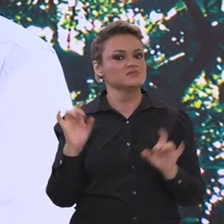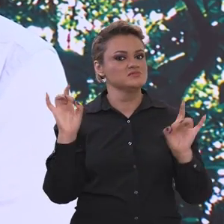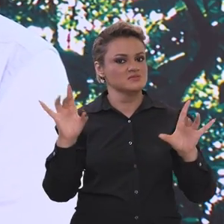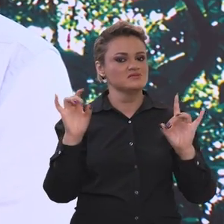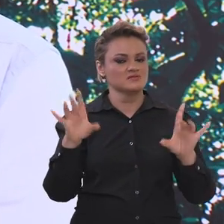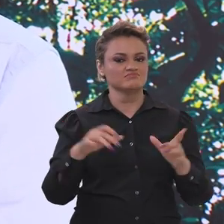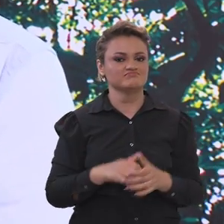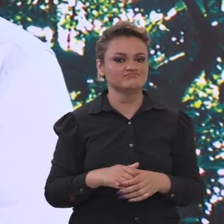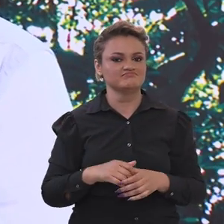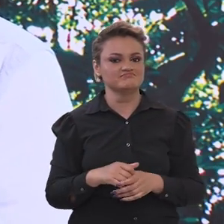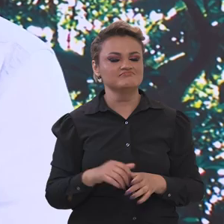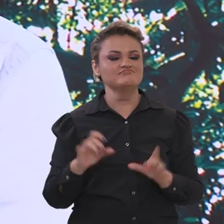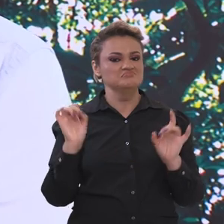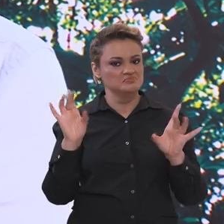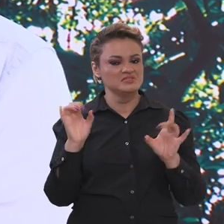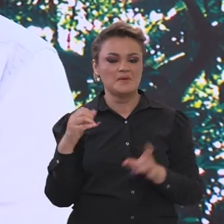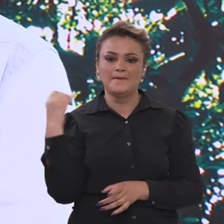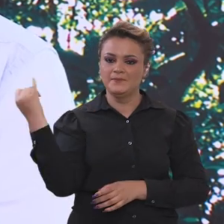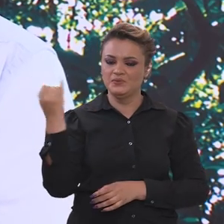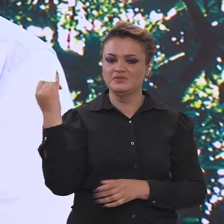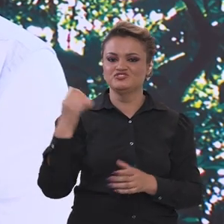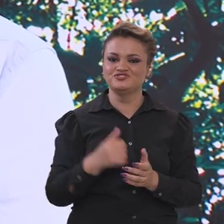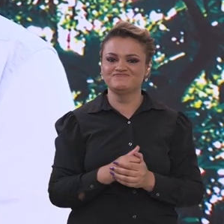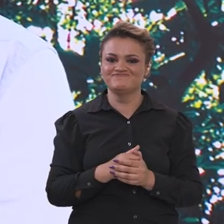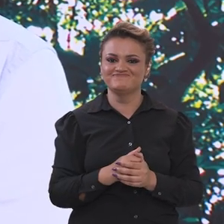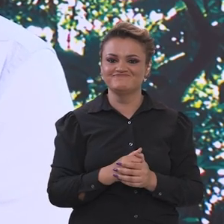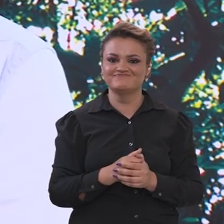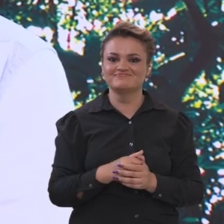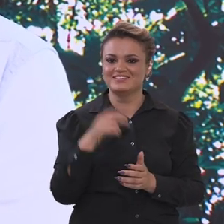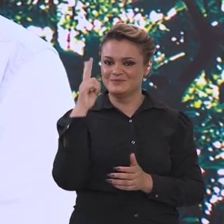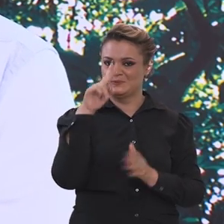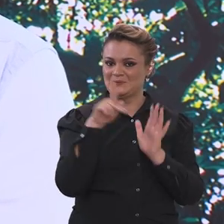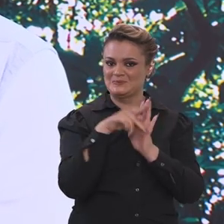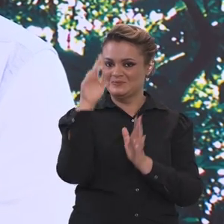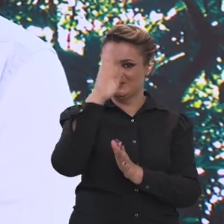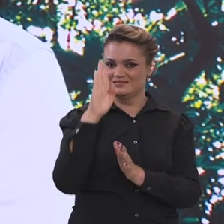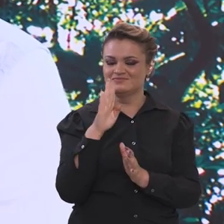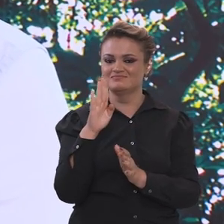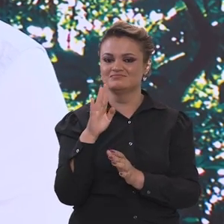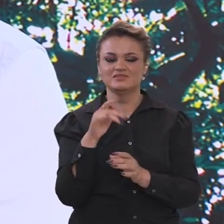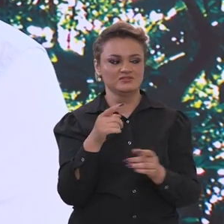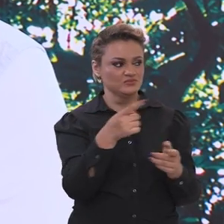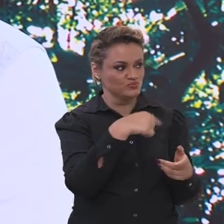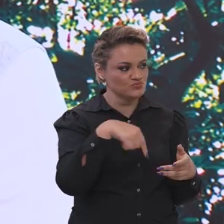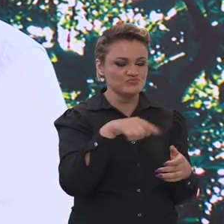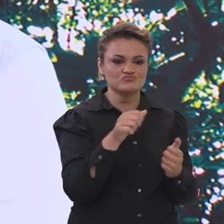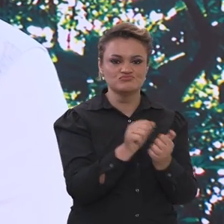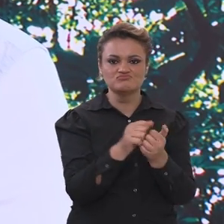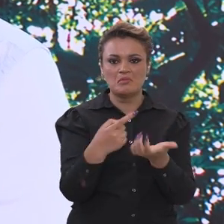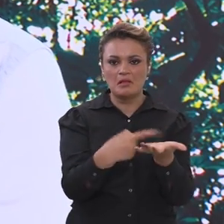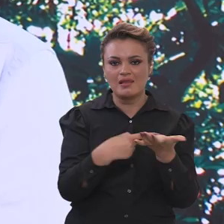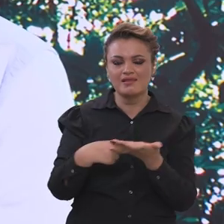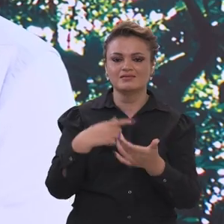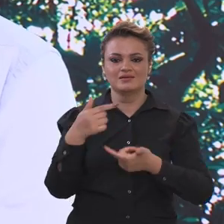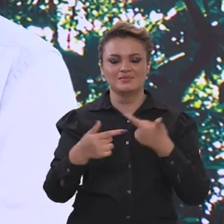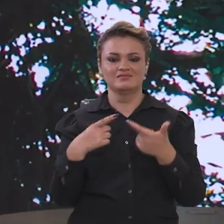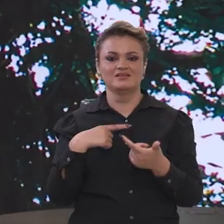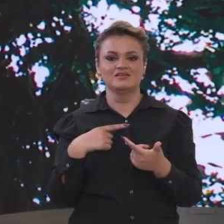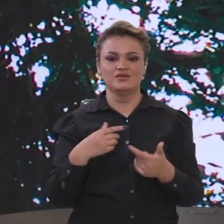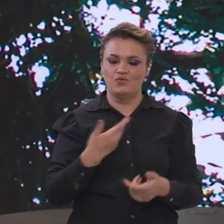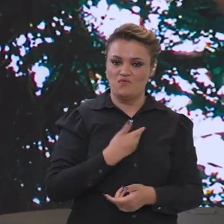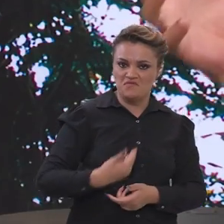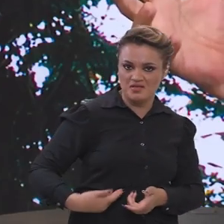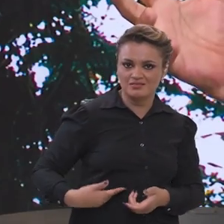histórico, é um capítulo importante da história do Brasil, construído a várias mãos. As mãos